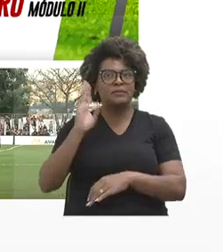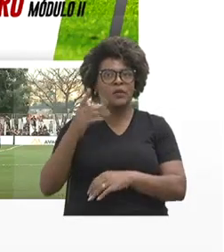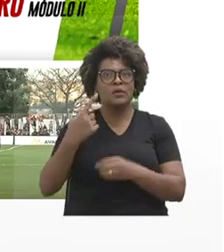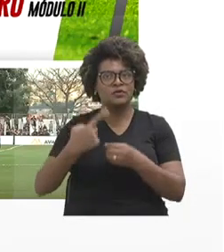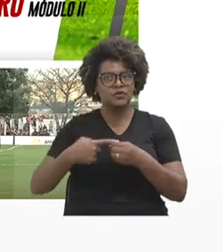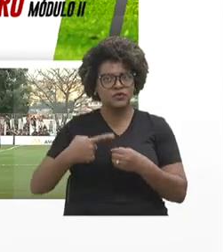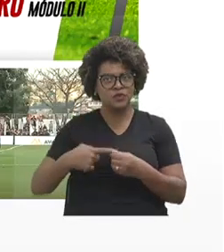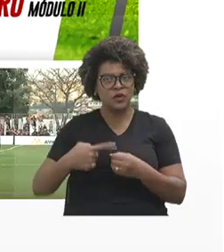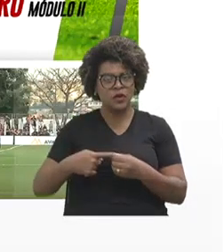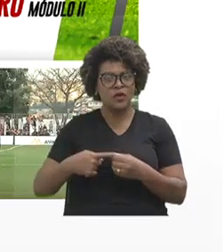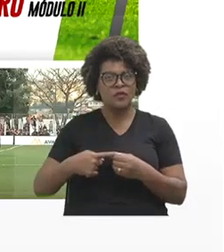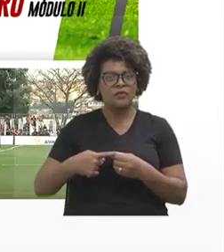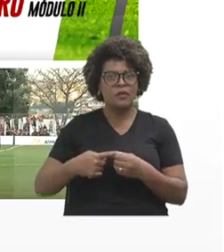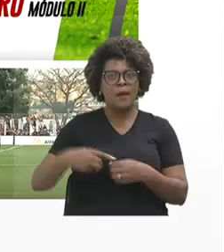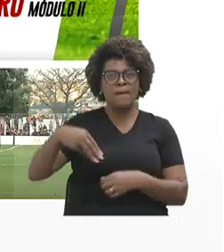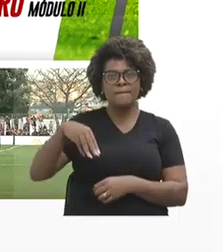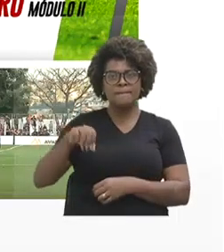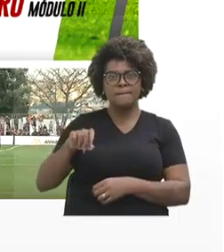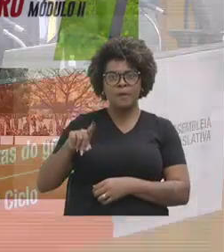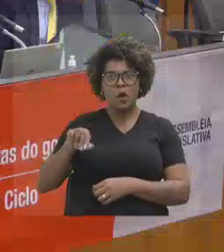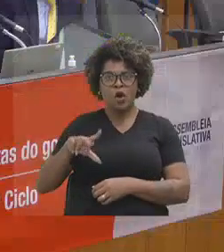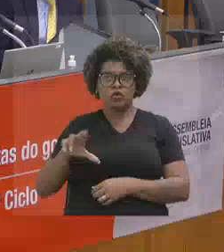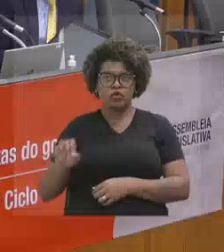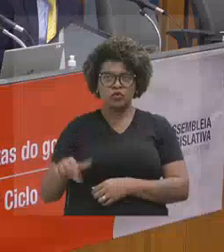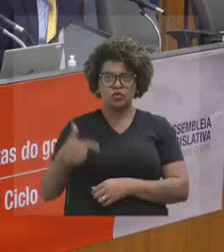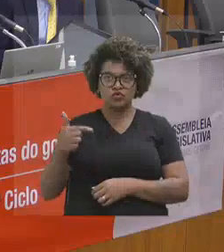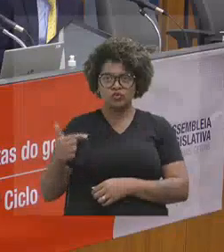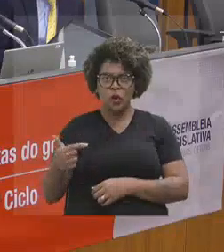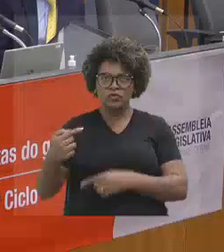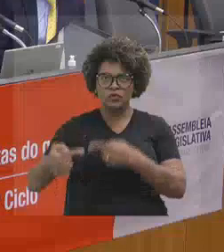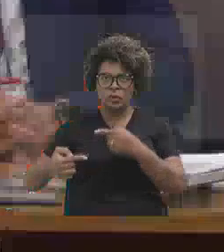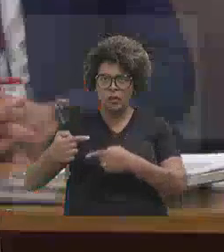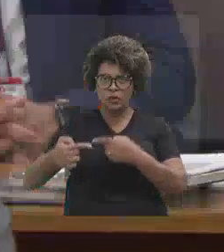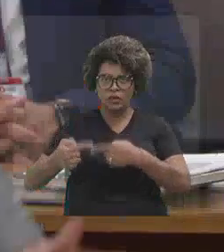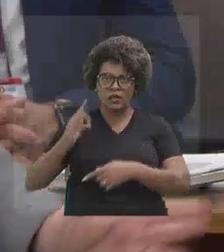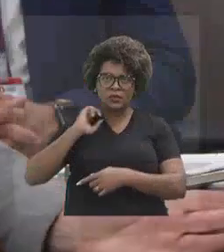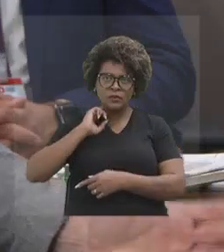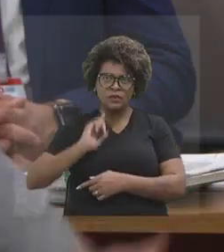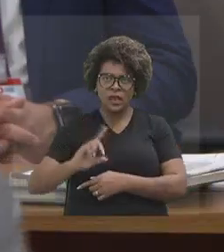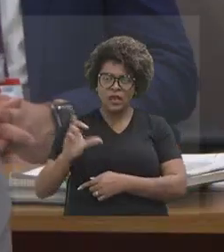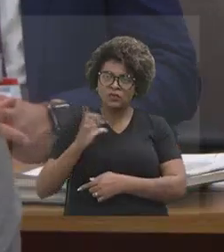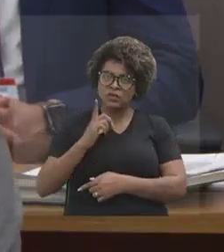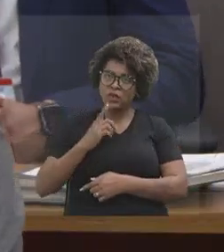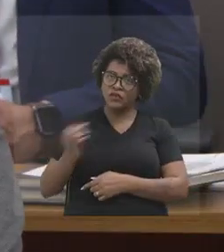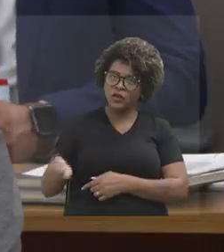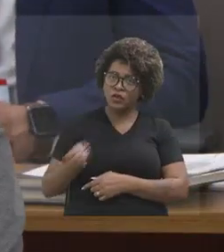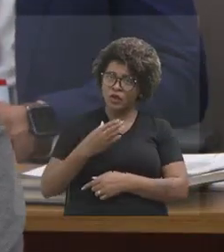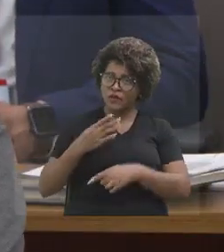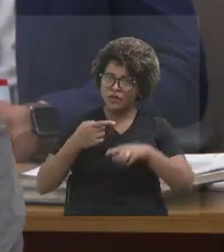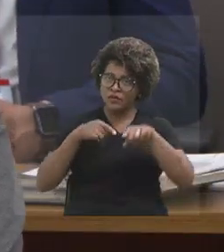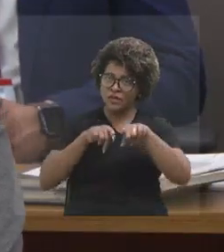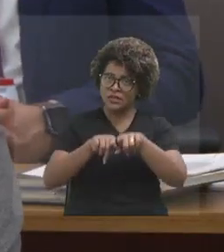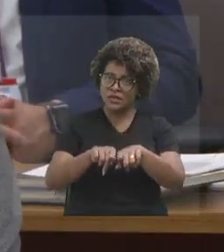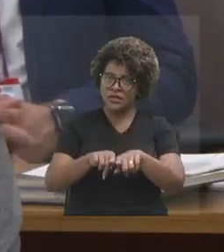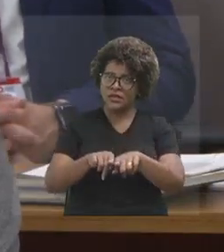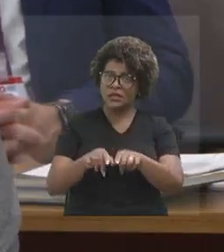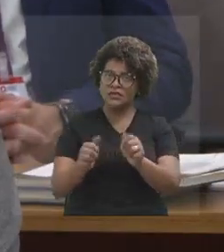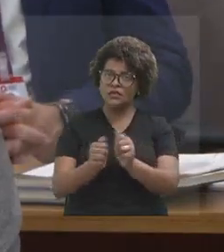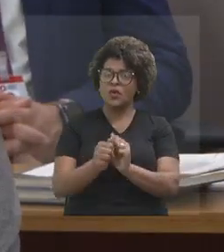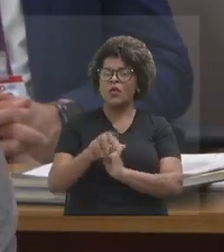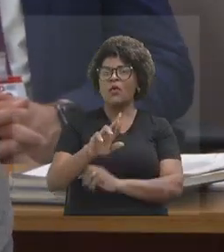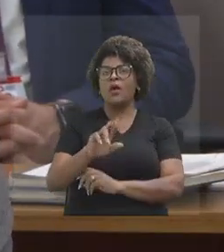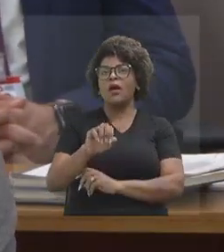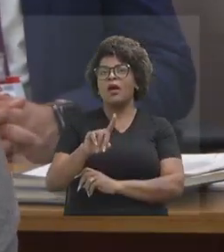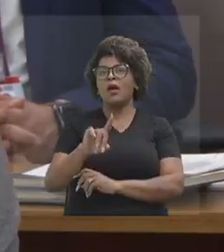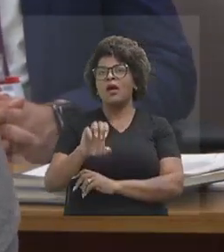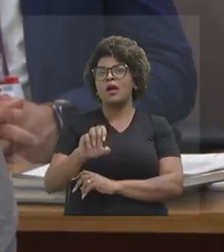2 do Campeonato Mineiro, essas transmissões ao vivo, elas trouxeram, inclusive, novas parcerias para a Rede Minas. A Rede Minas, há um tempo, por